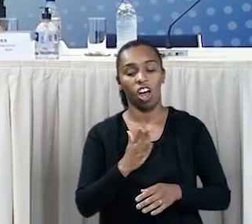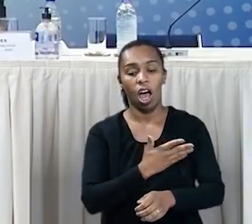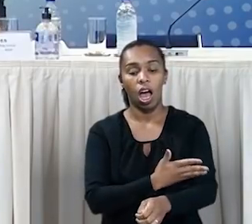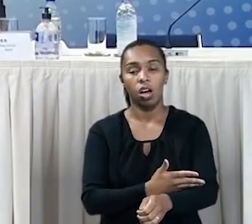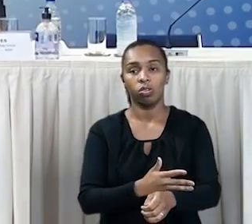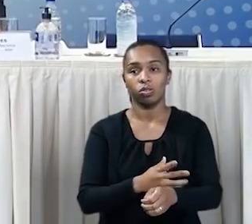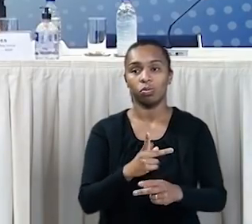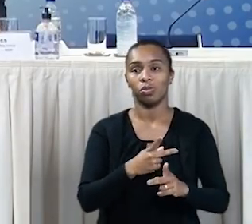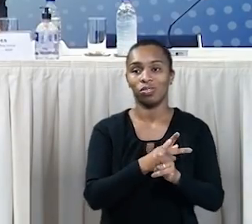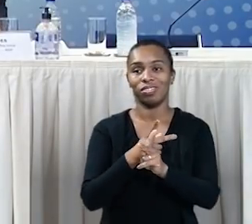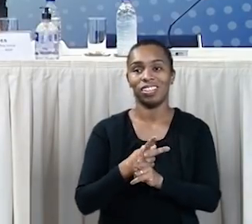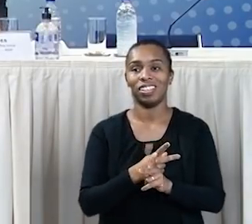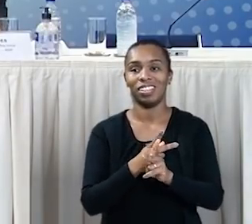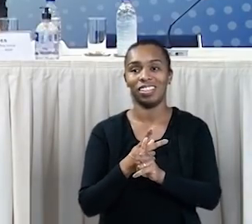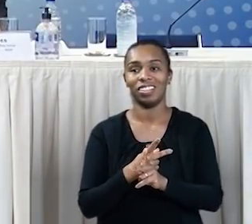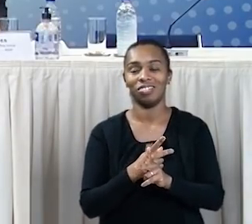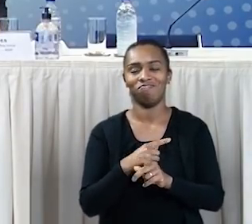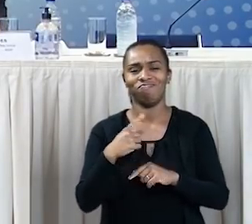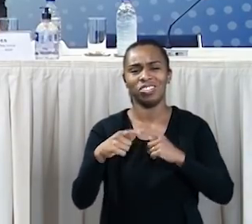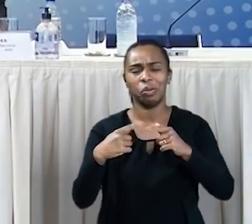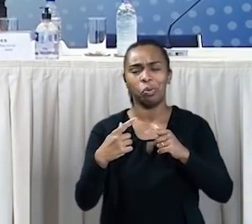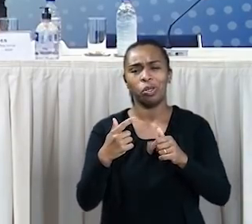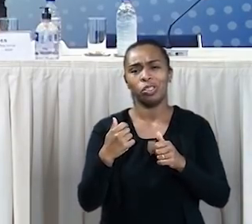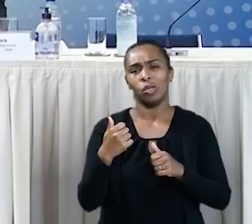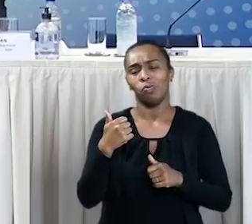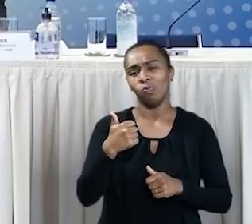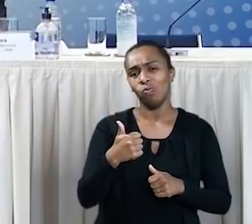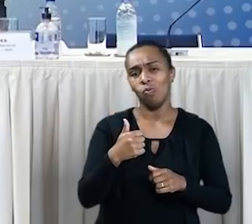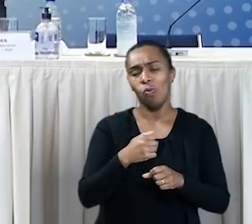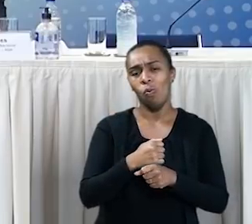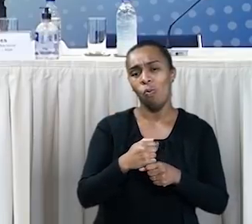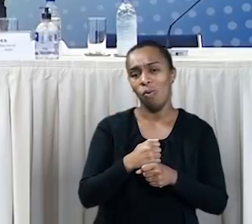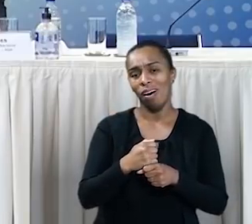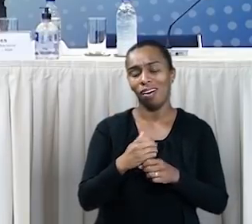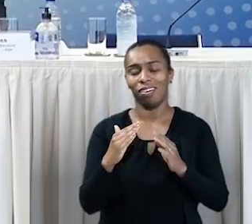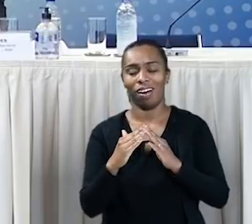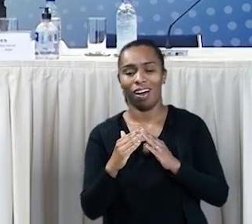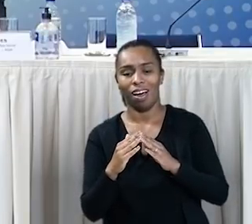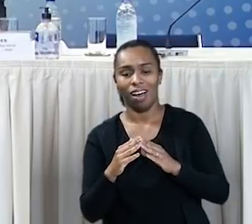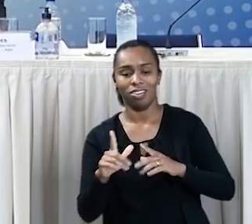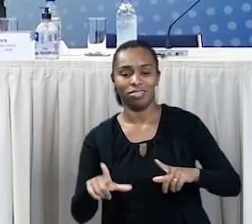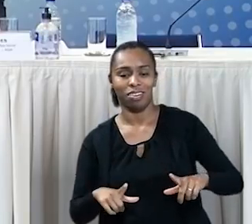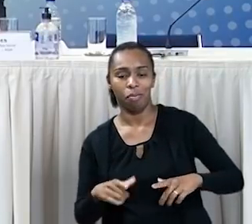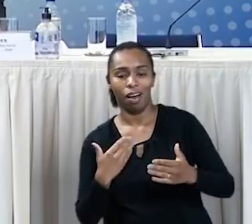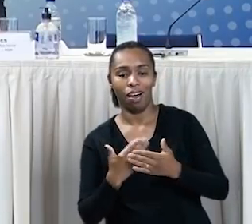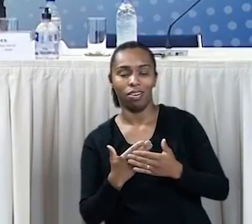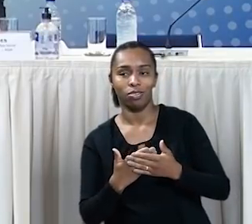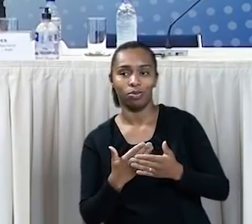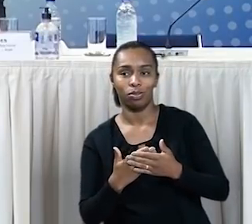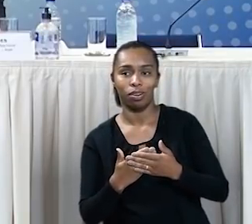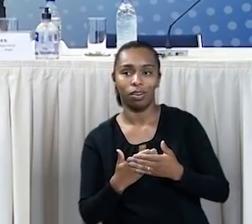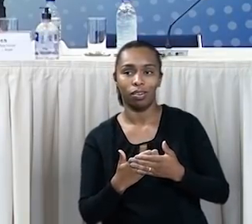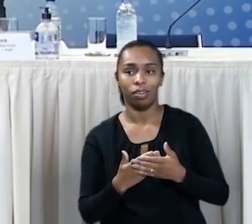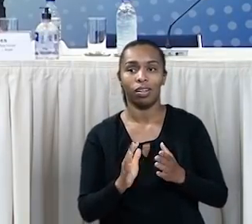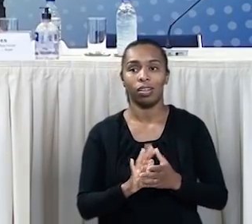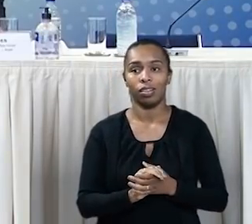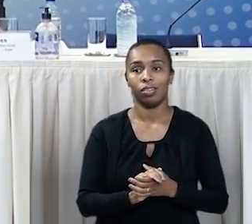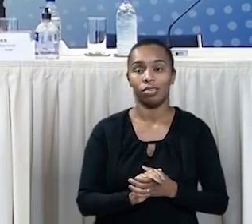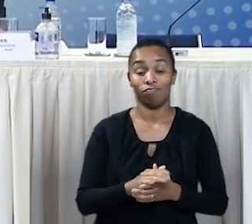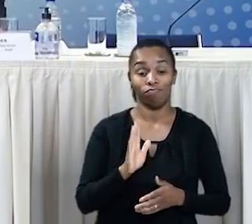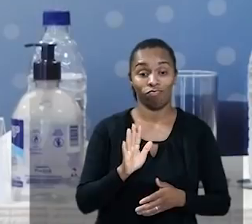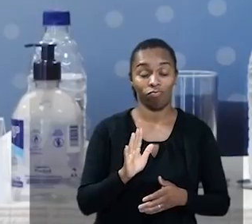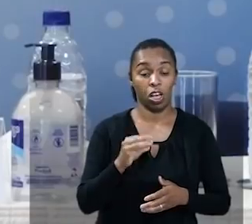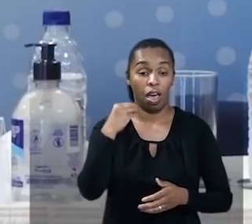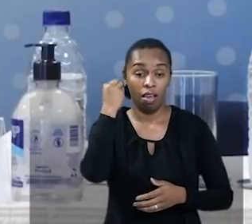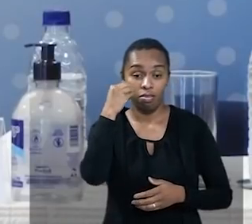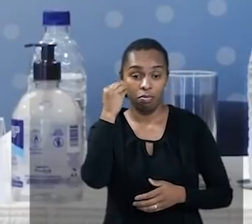Nós já nos acostumamos com vídeo, eu diria, depois de um ano em casa, em trabalho ou estudando remotamente.